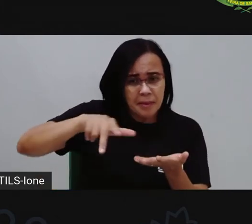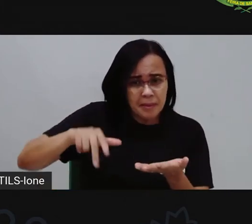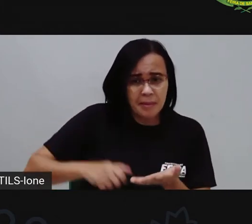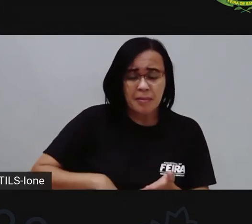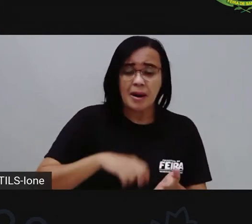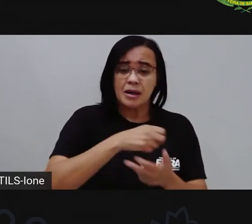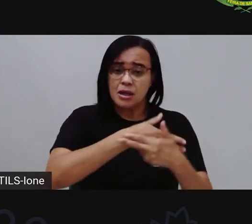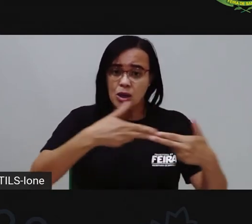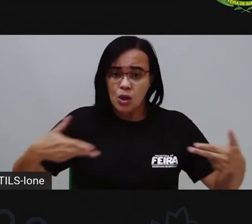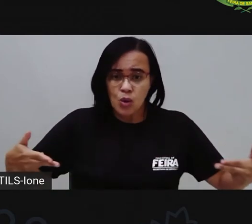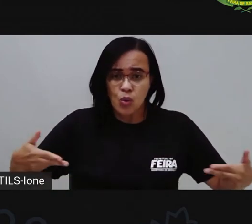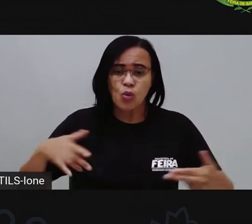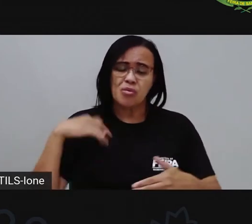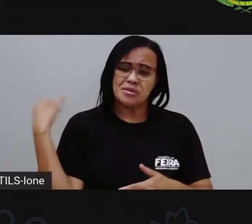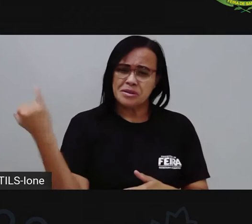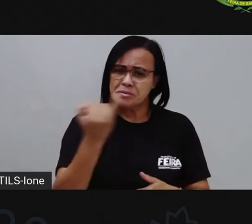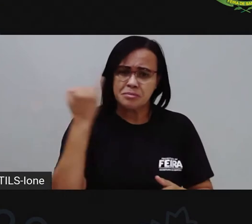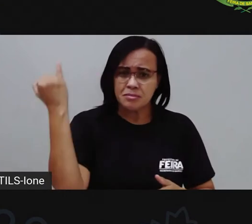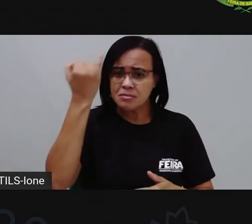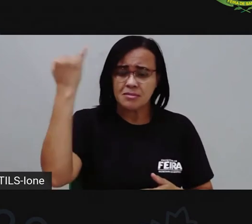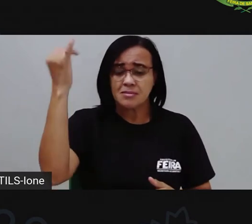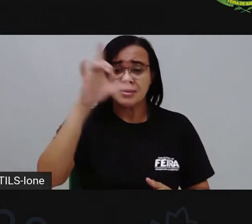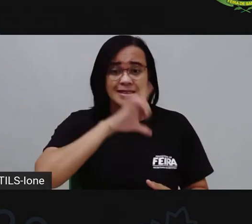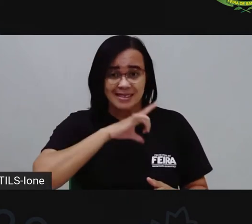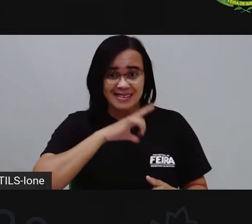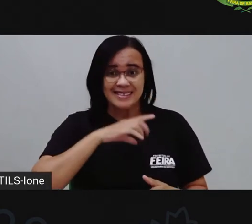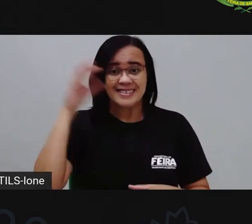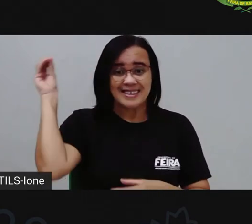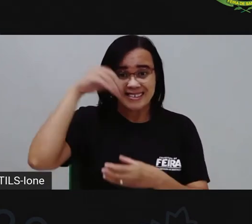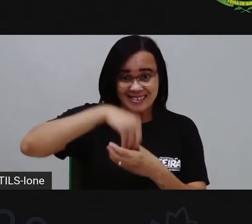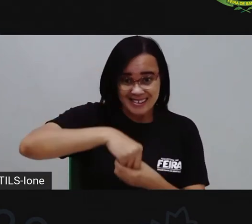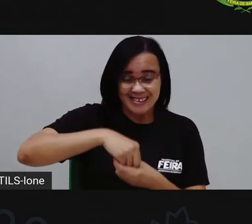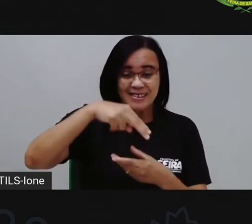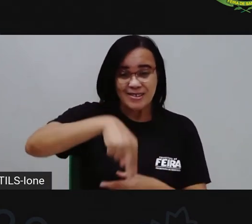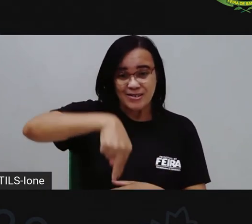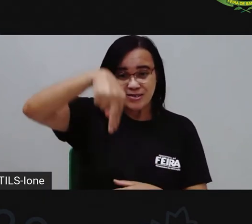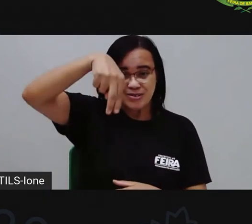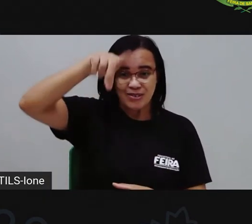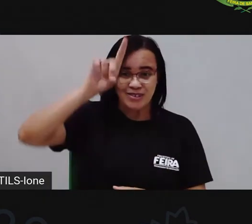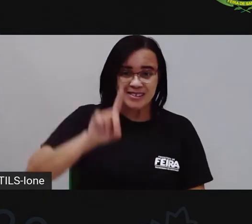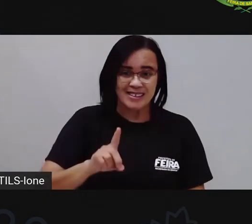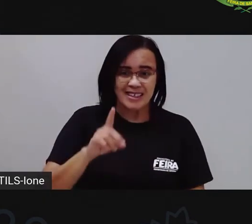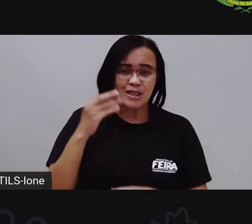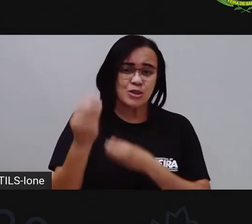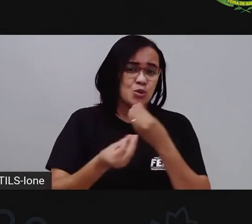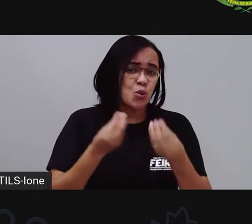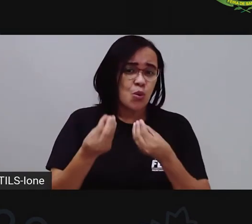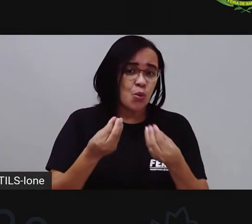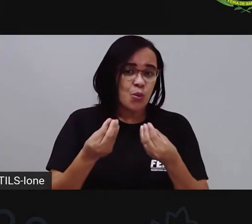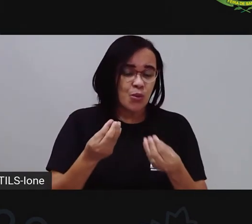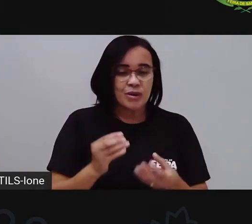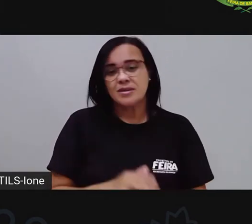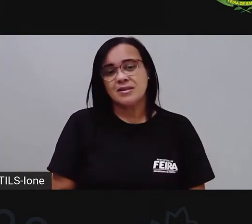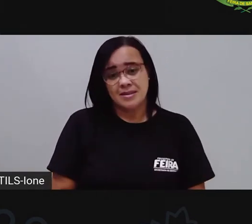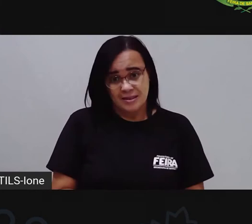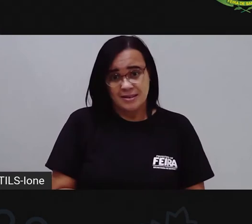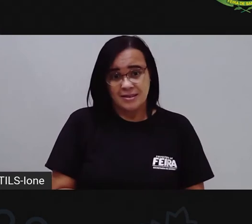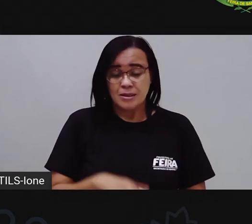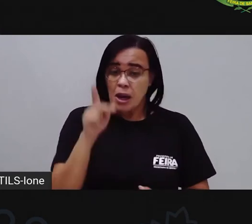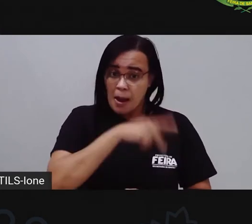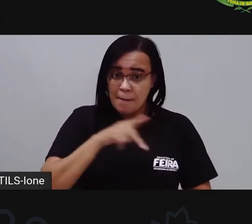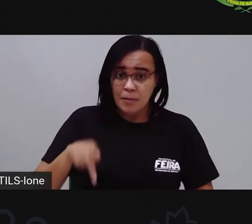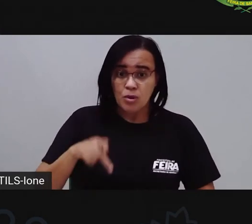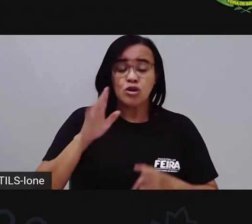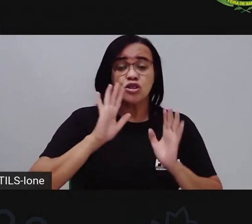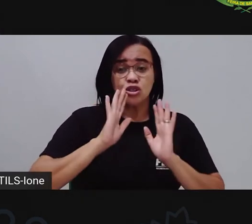viajou pra outros estados, né? Além da Bahia. E as comidas de lá não são, assim, iguais às nossas,